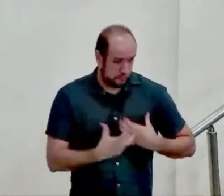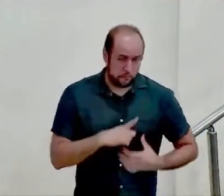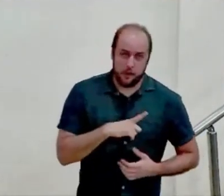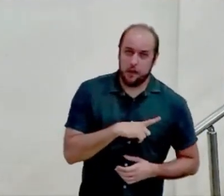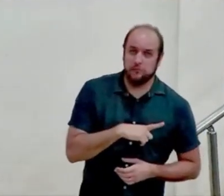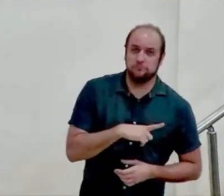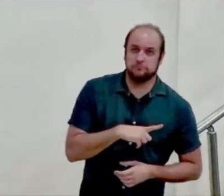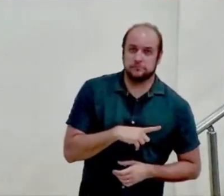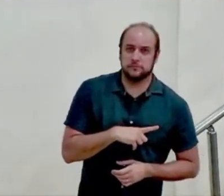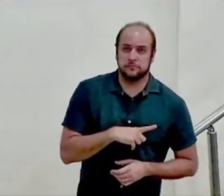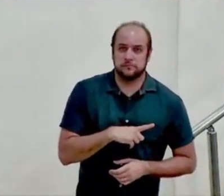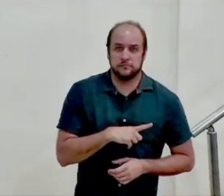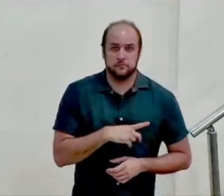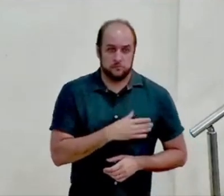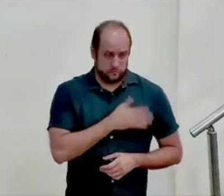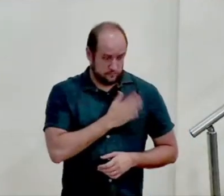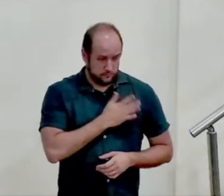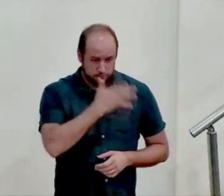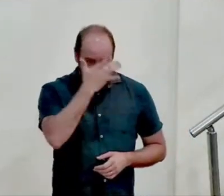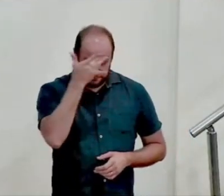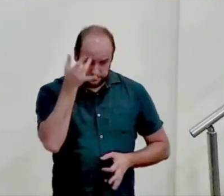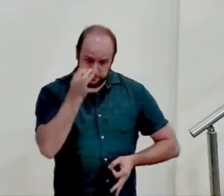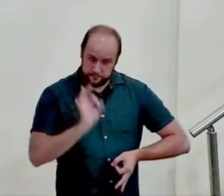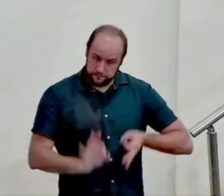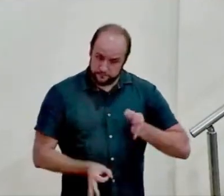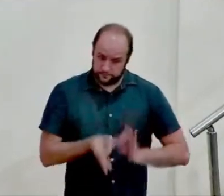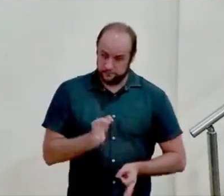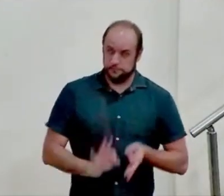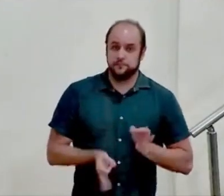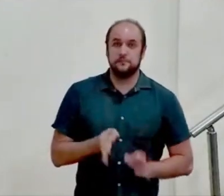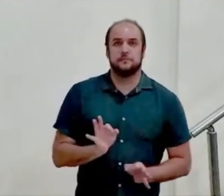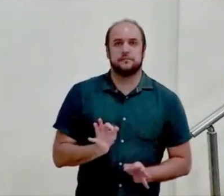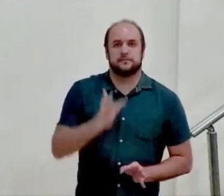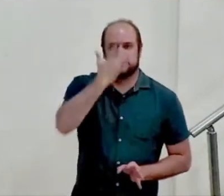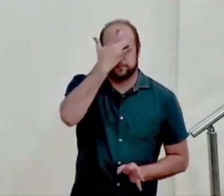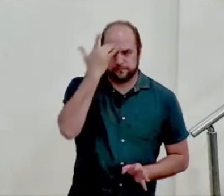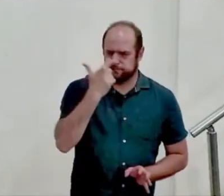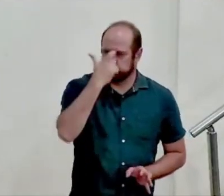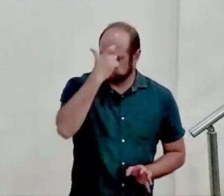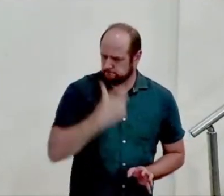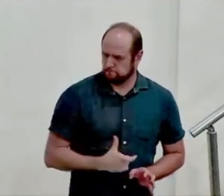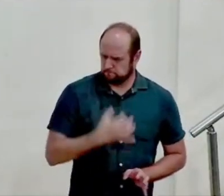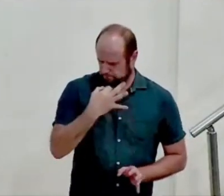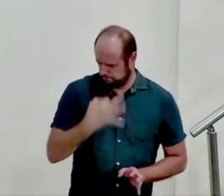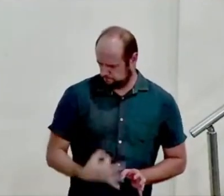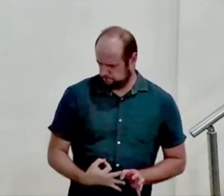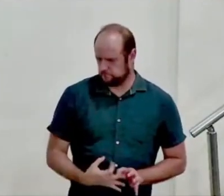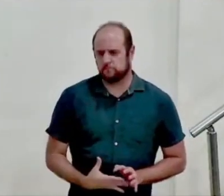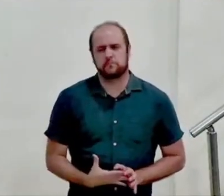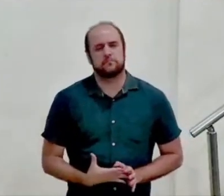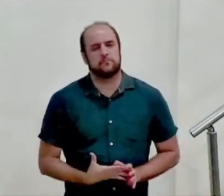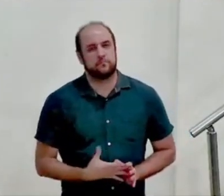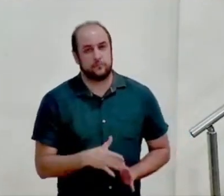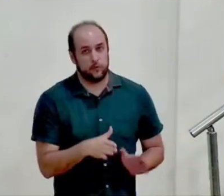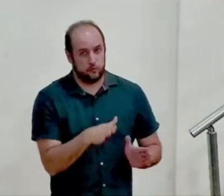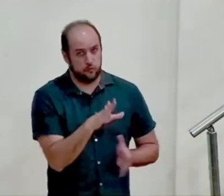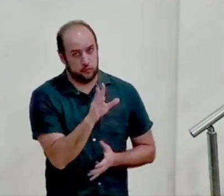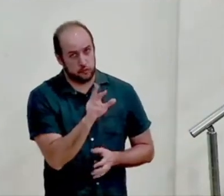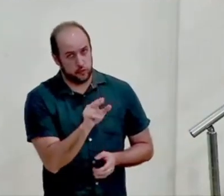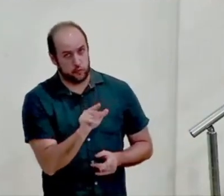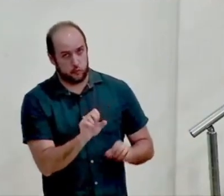o coração de um homem justo de um homem íntegro segundo o salmista relata aqui